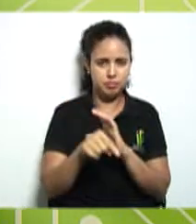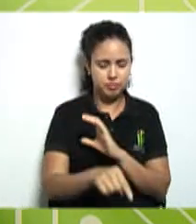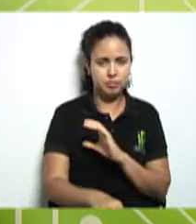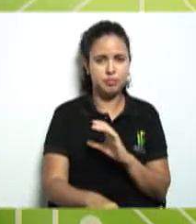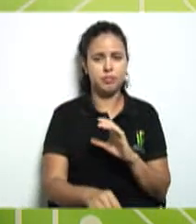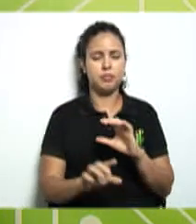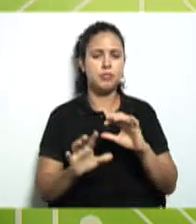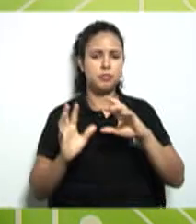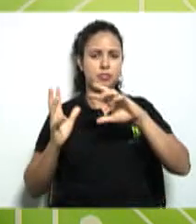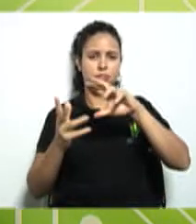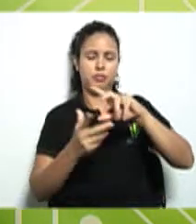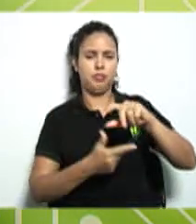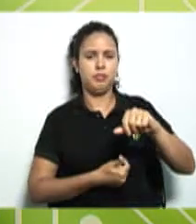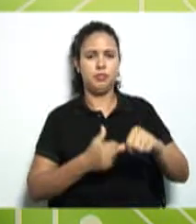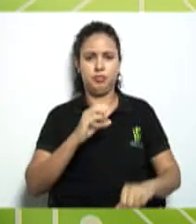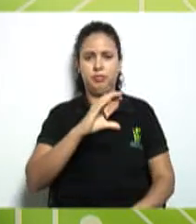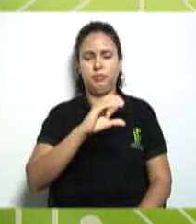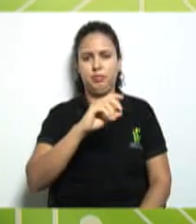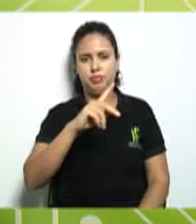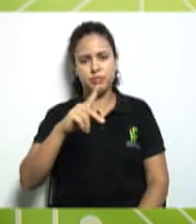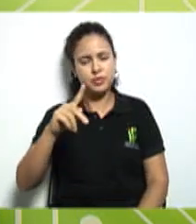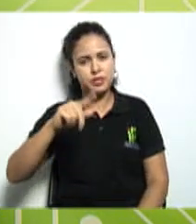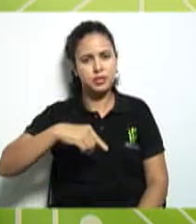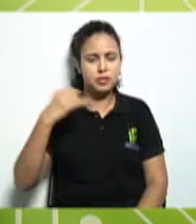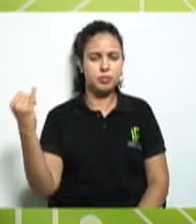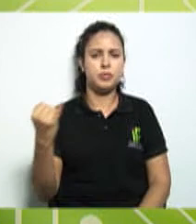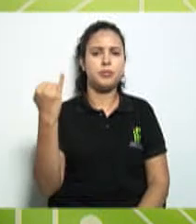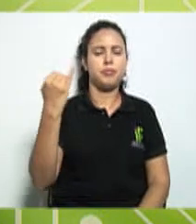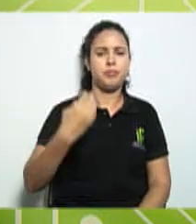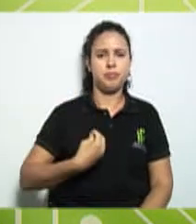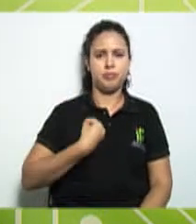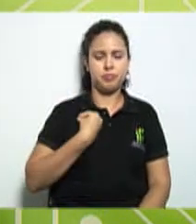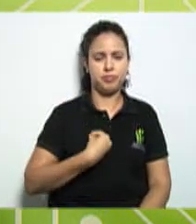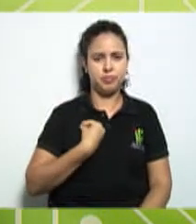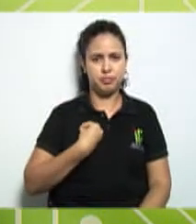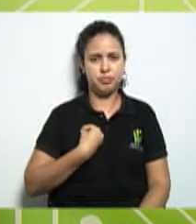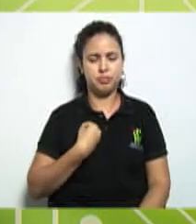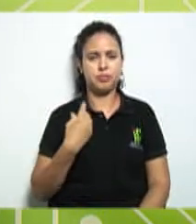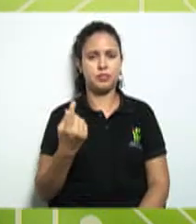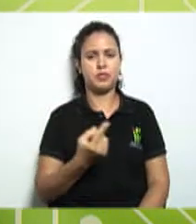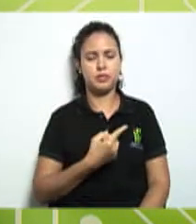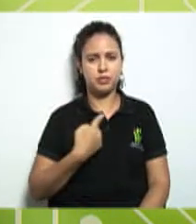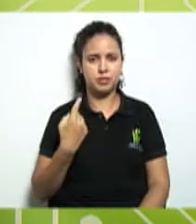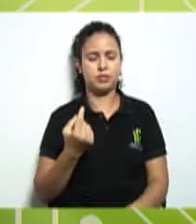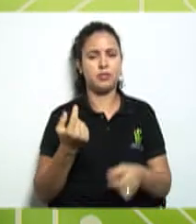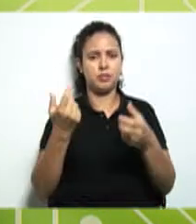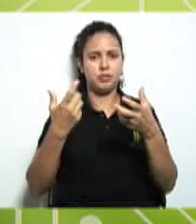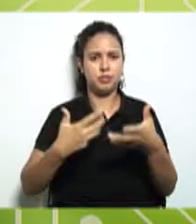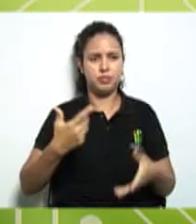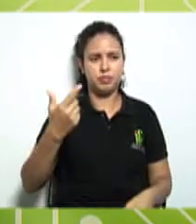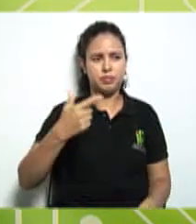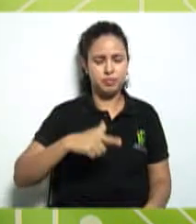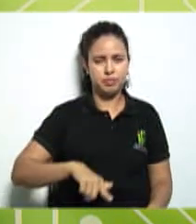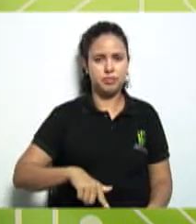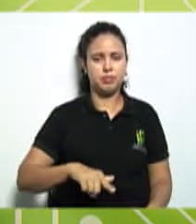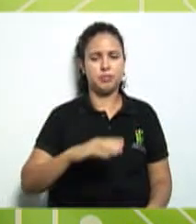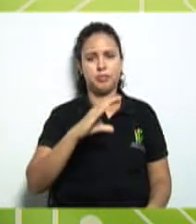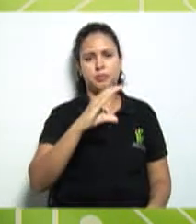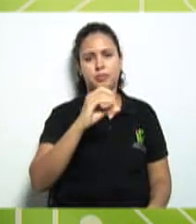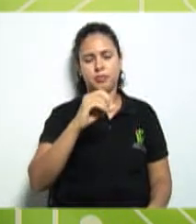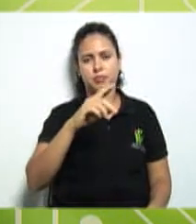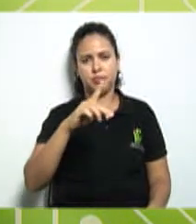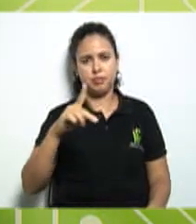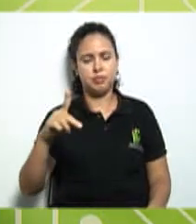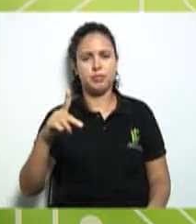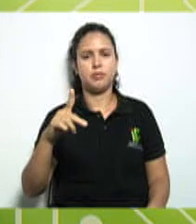cooperativismo não é isso? que é tão importante para a nossa vida e isso nós vamos estar falando mais sobre essa importância do cooperativismo essa